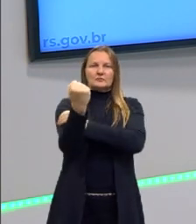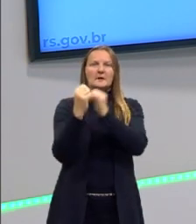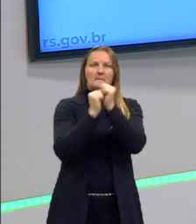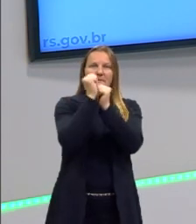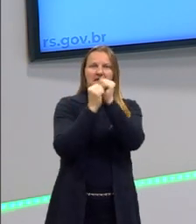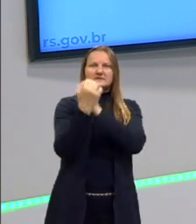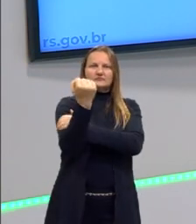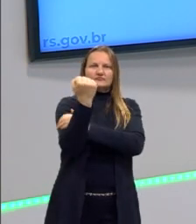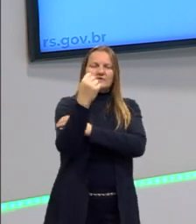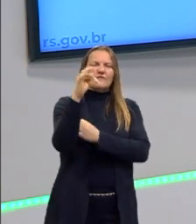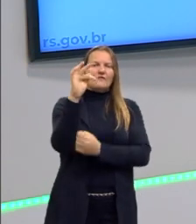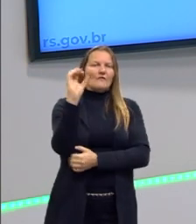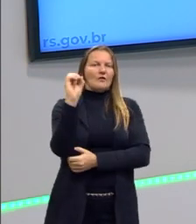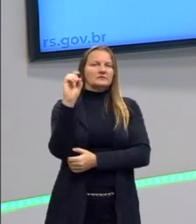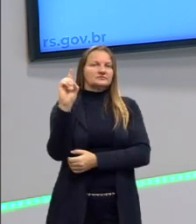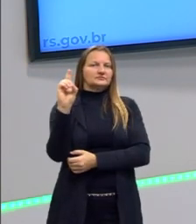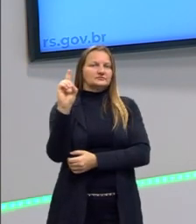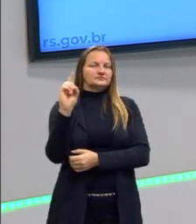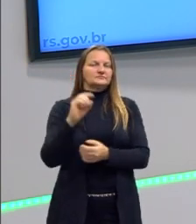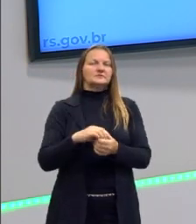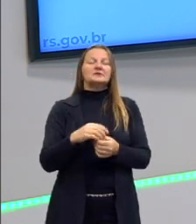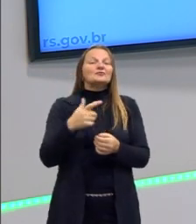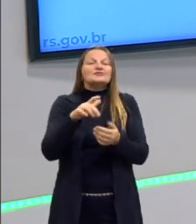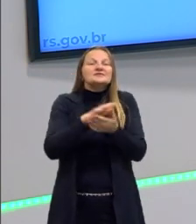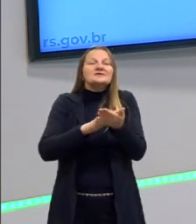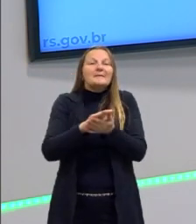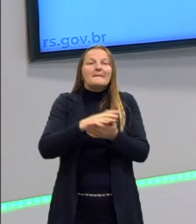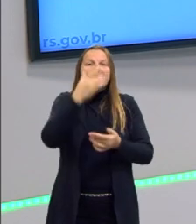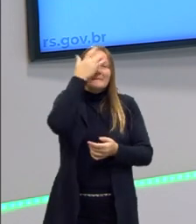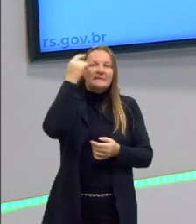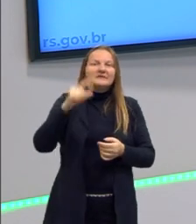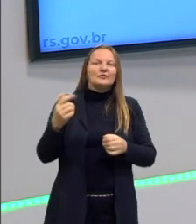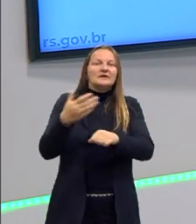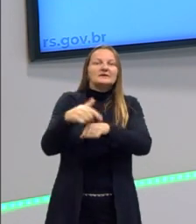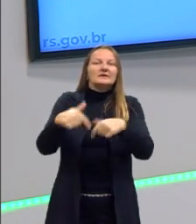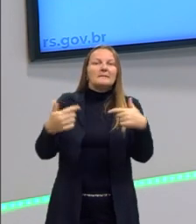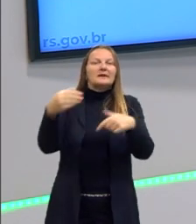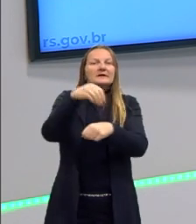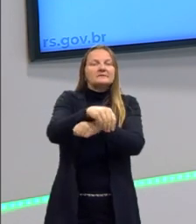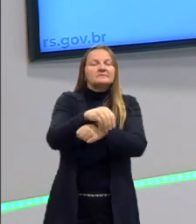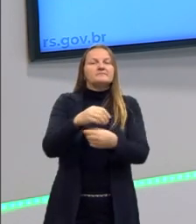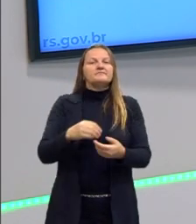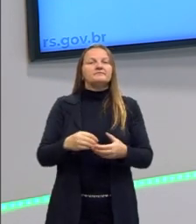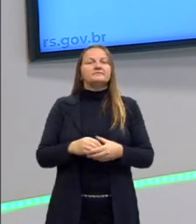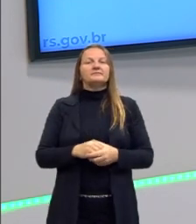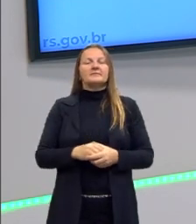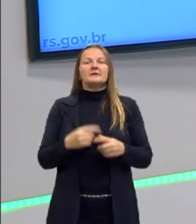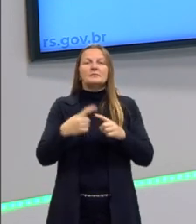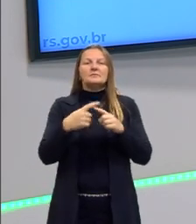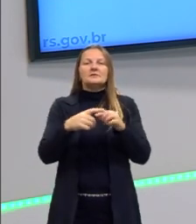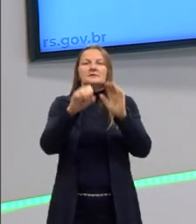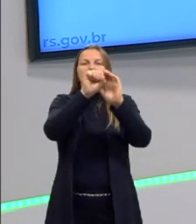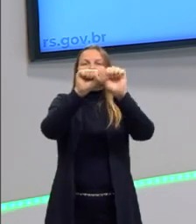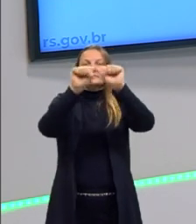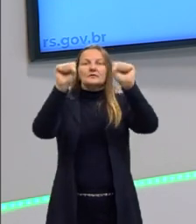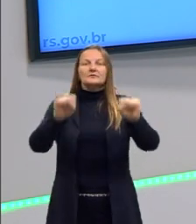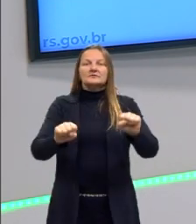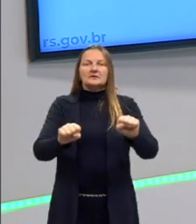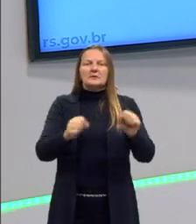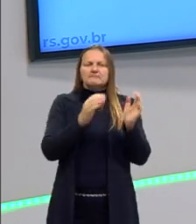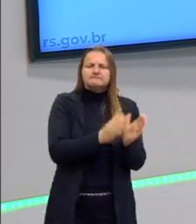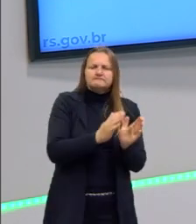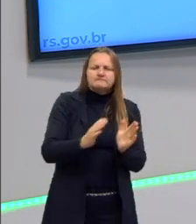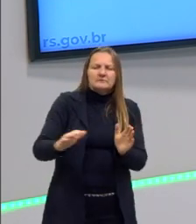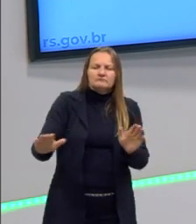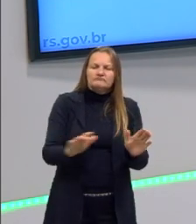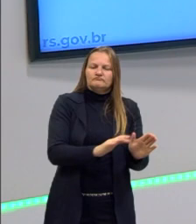muito difícil ele conseguir empregados. As pessoas não queriam trabalhar na Ford. porque aquele sistema Fordista, o